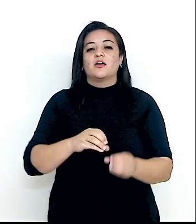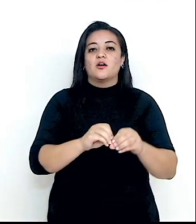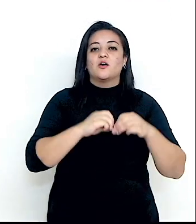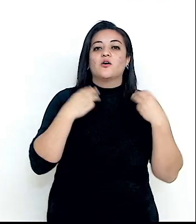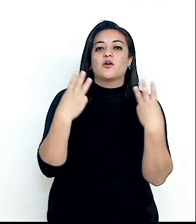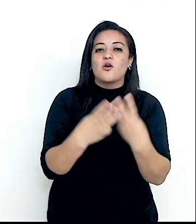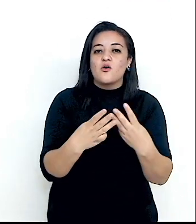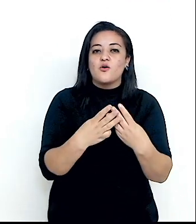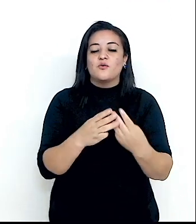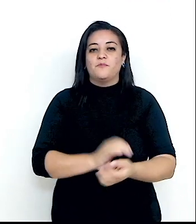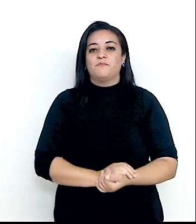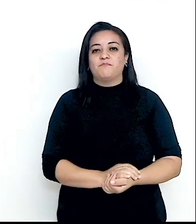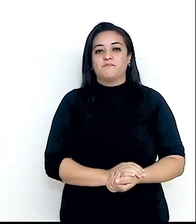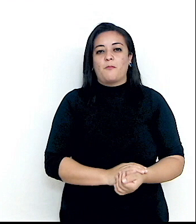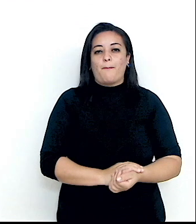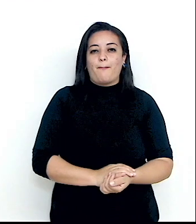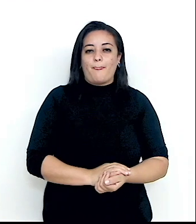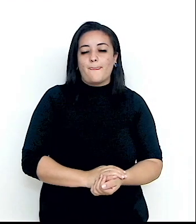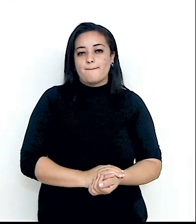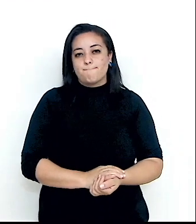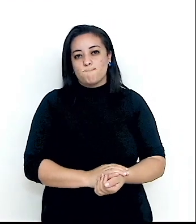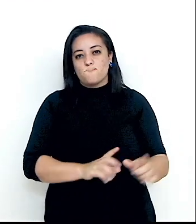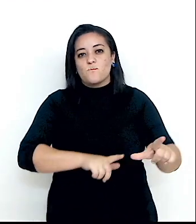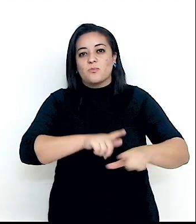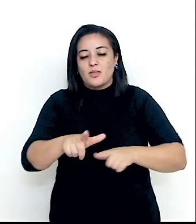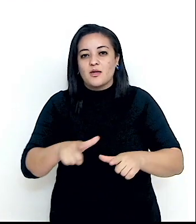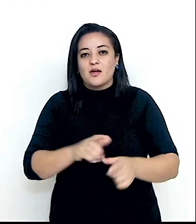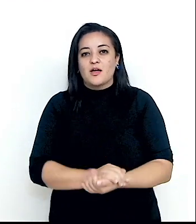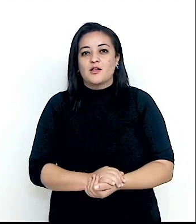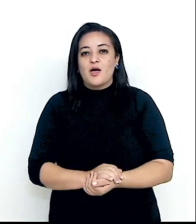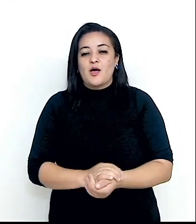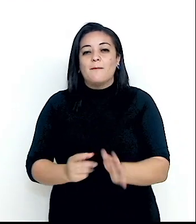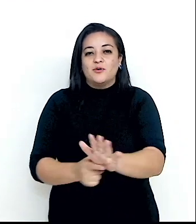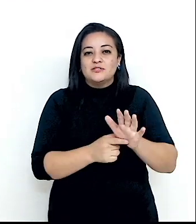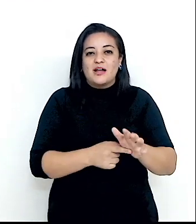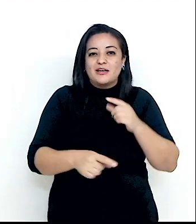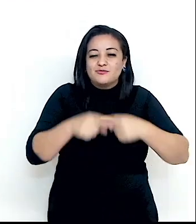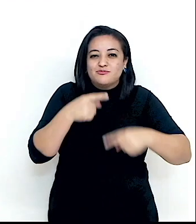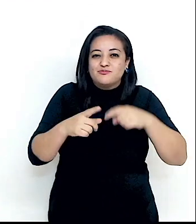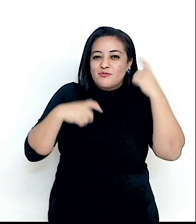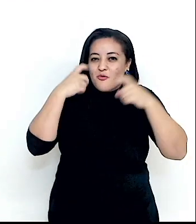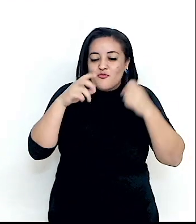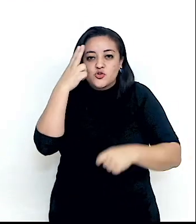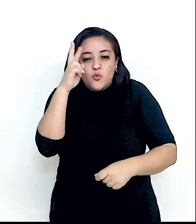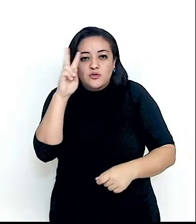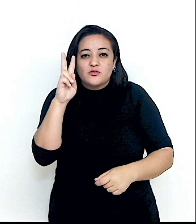uma instituição tremendamente mediática e que praticamente se confunde com a história